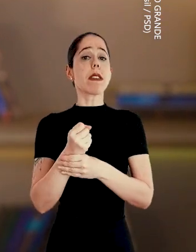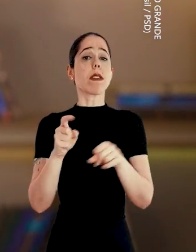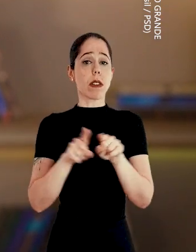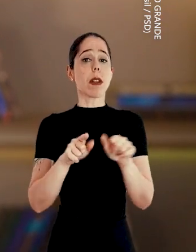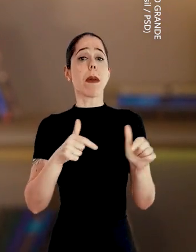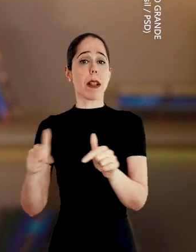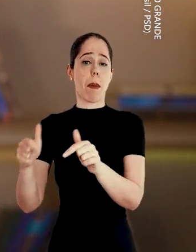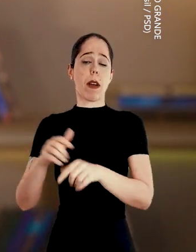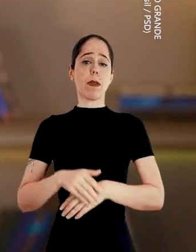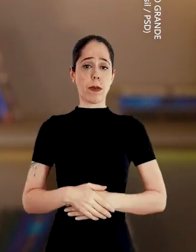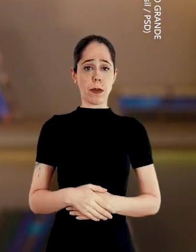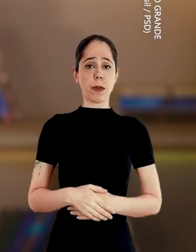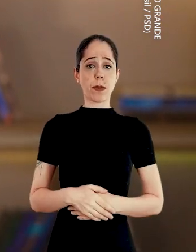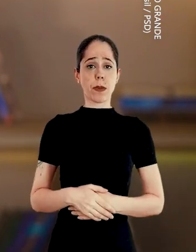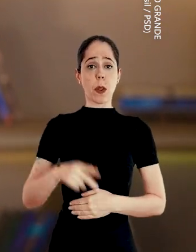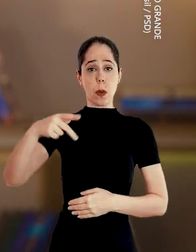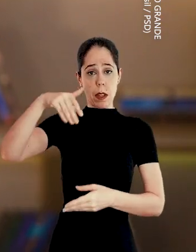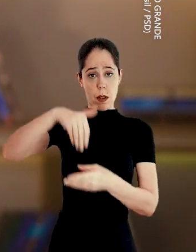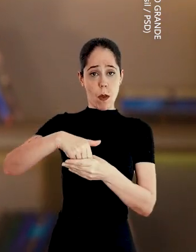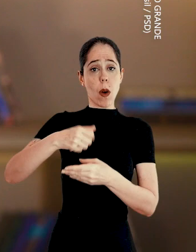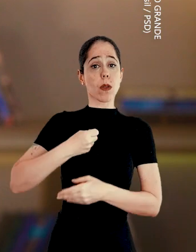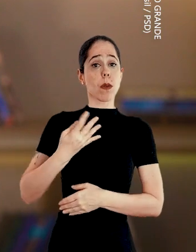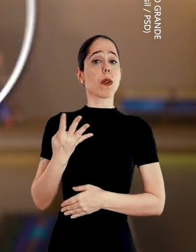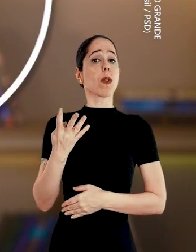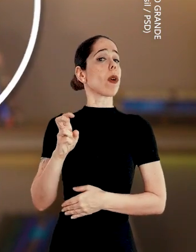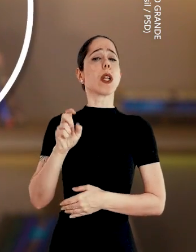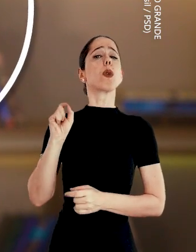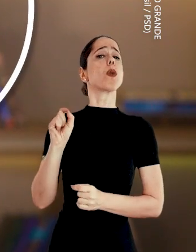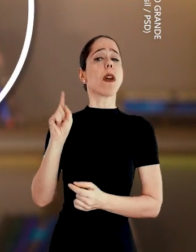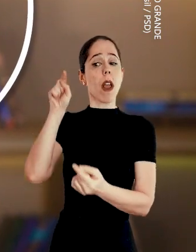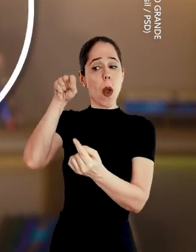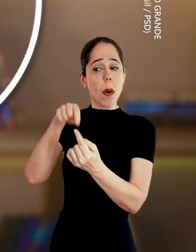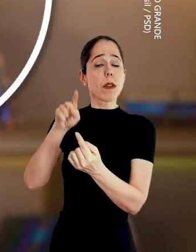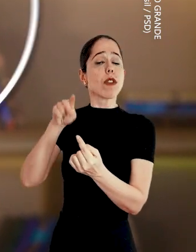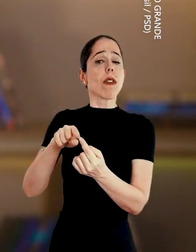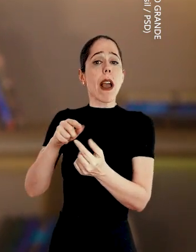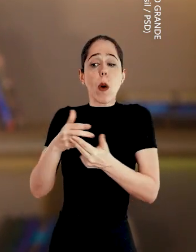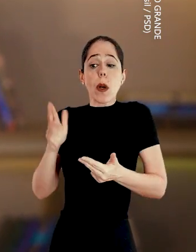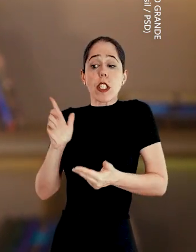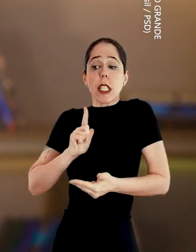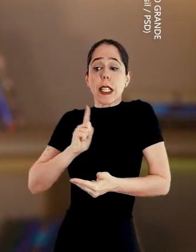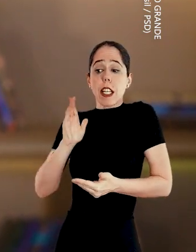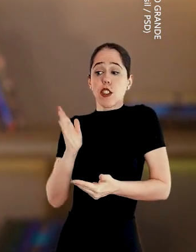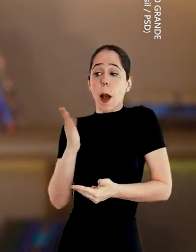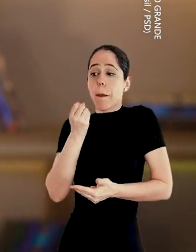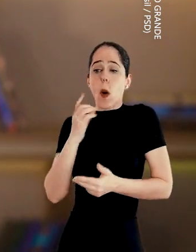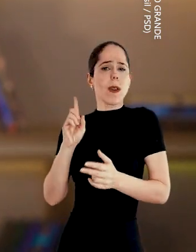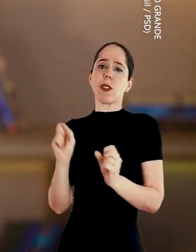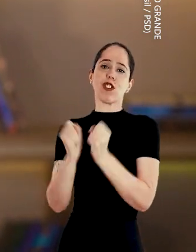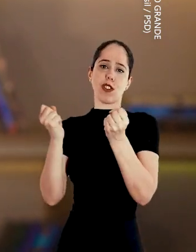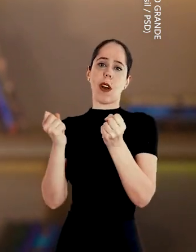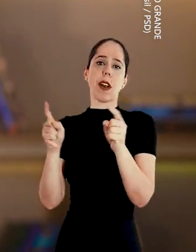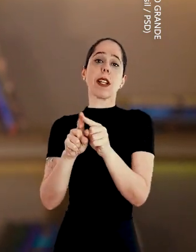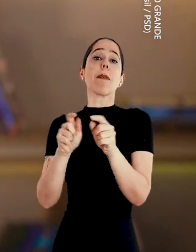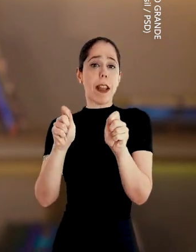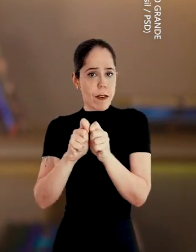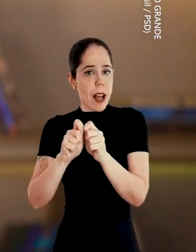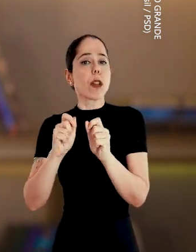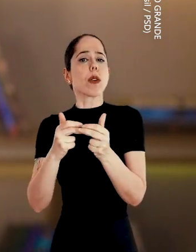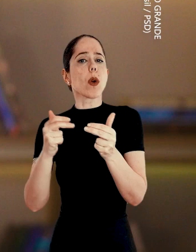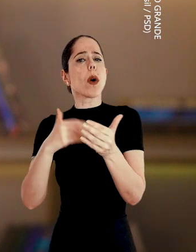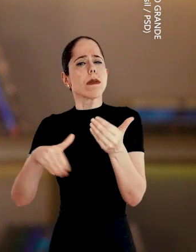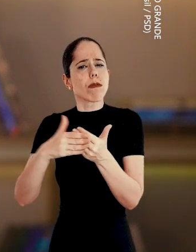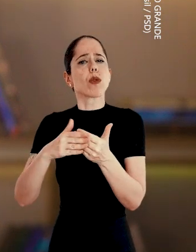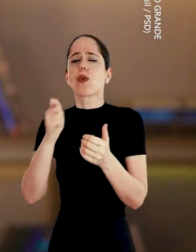segurança No emprego O teu voto no 45 É para não destruir o que existe de bom E para